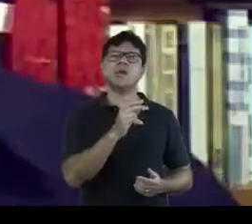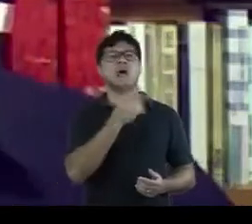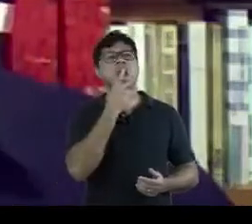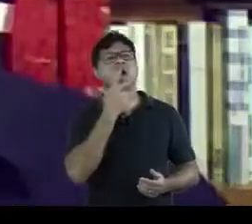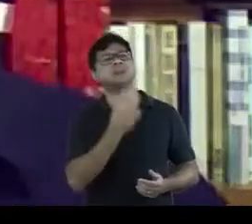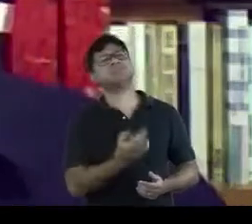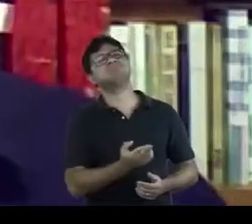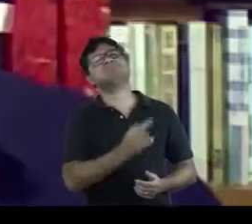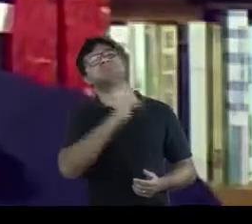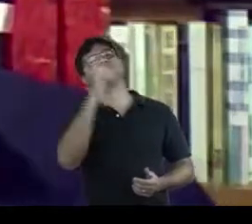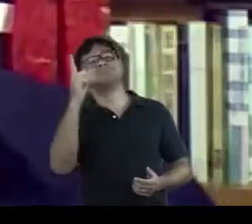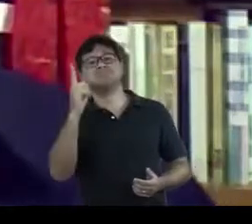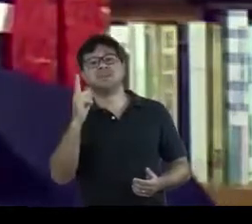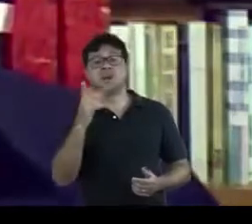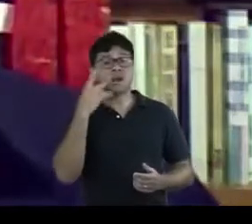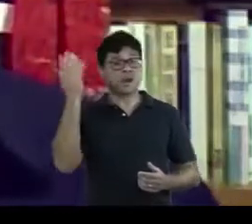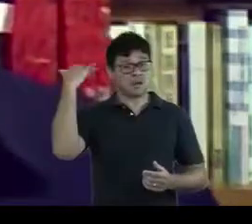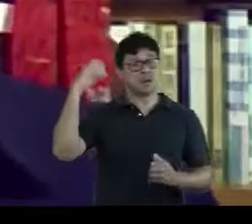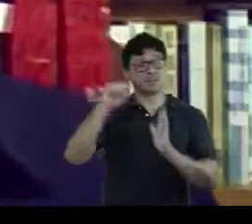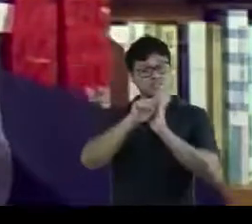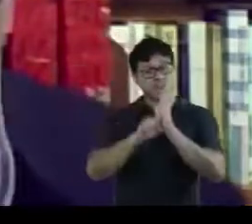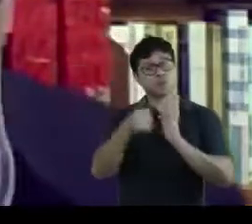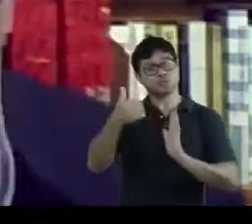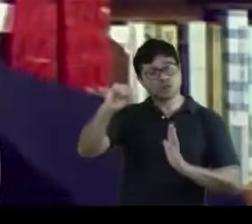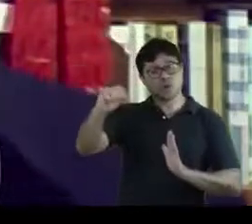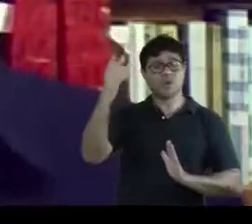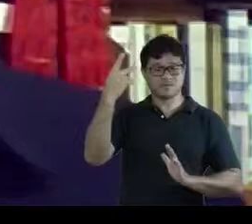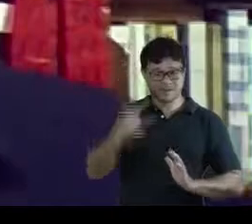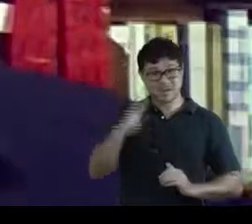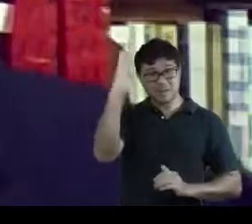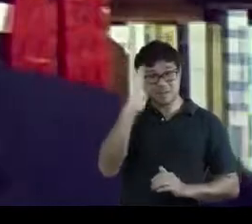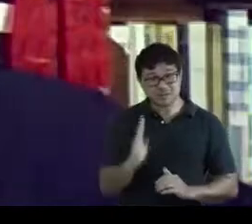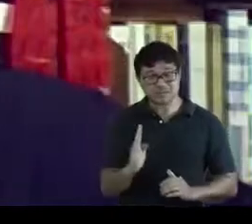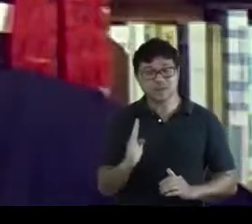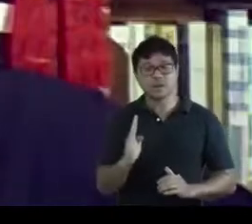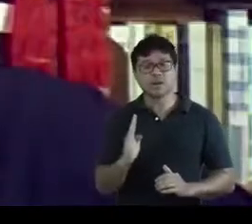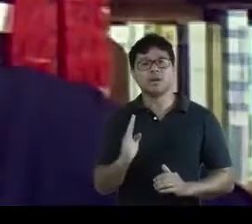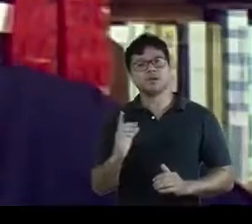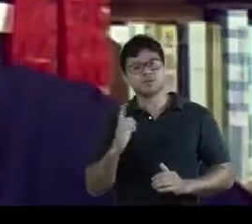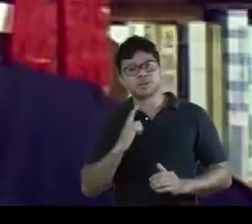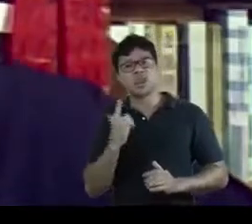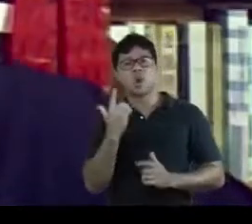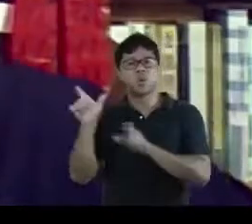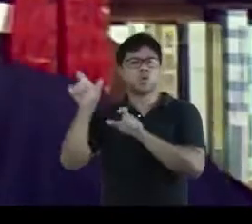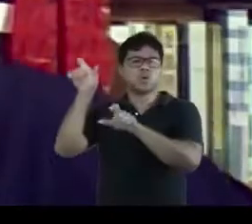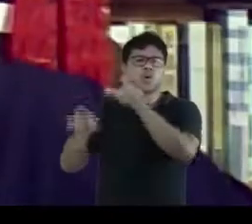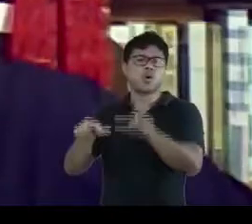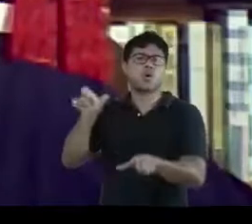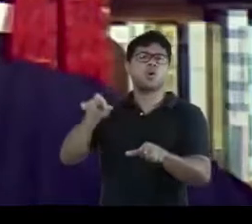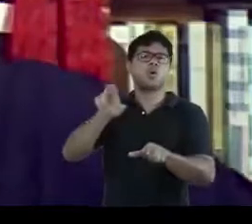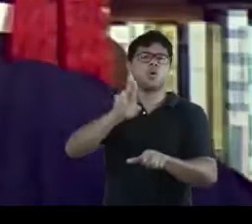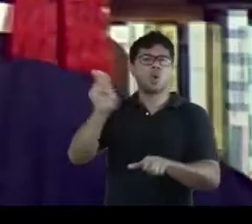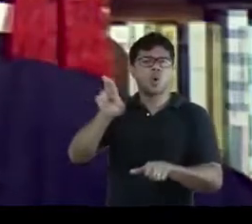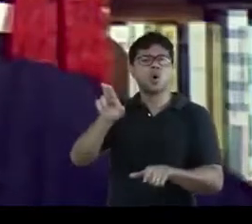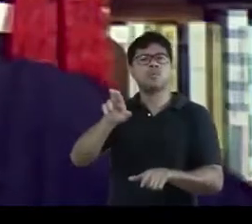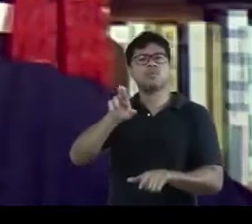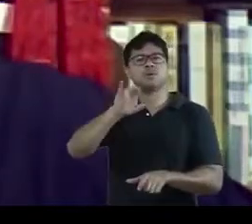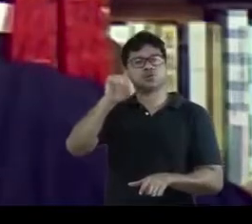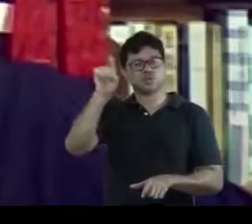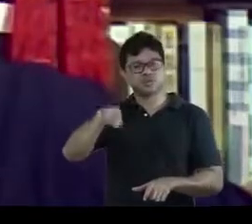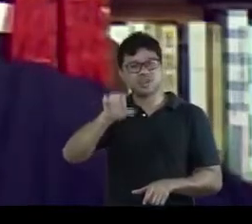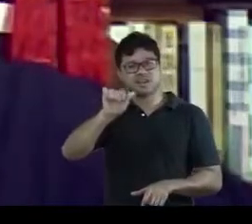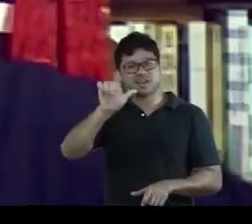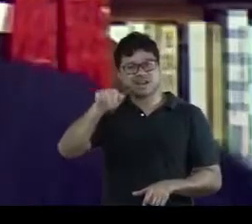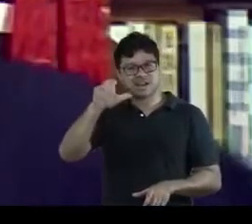que alguns homens de letras do século XIX brasileiros, entre eles o Alfredo Toné e o José de Alencar,